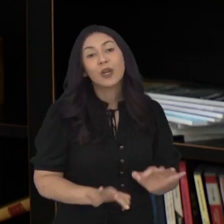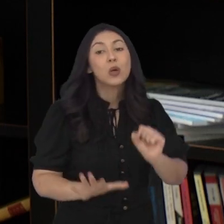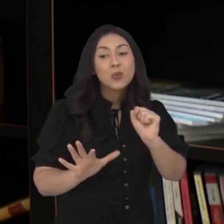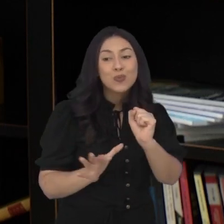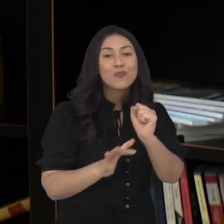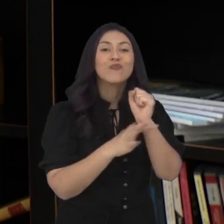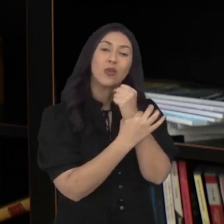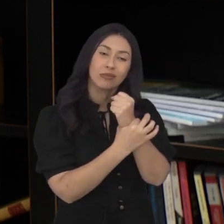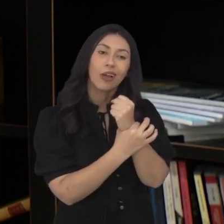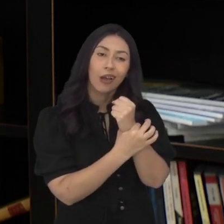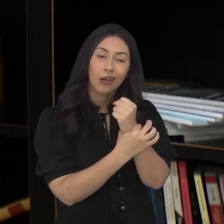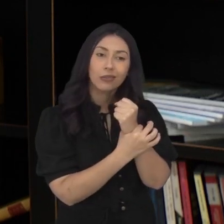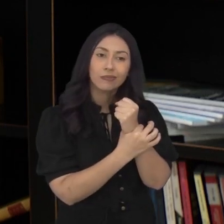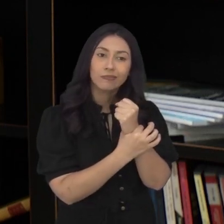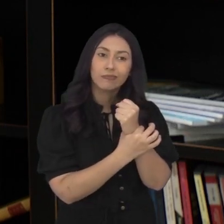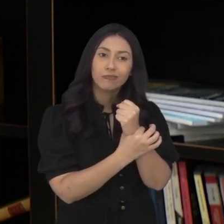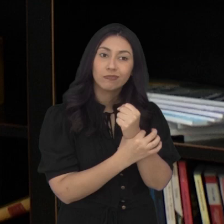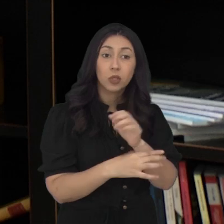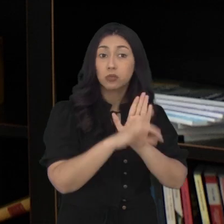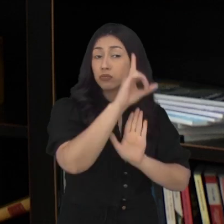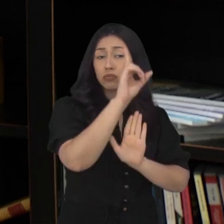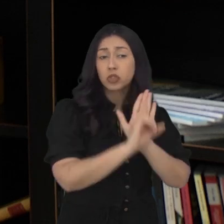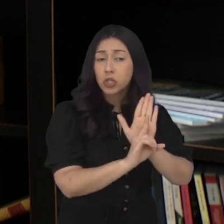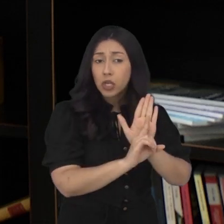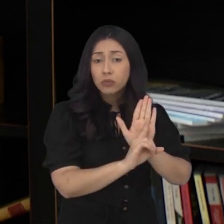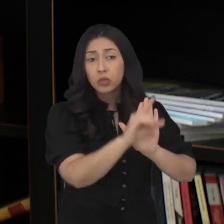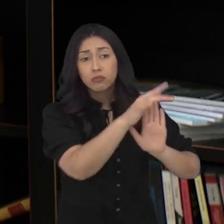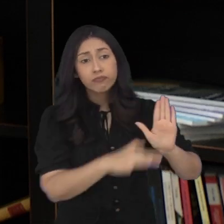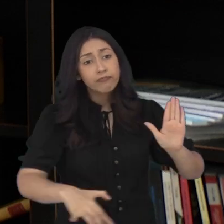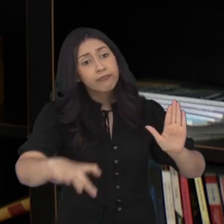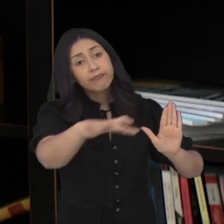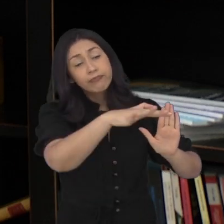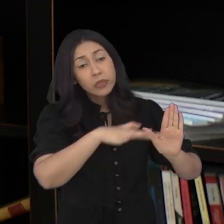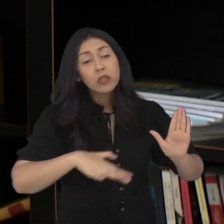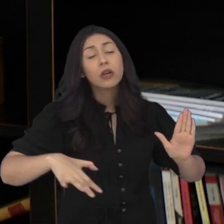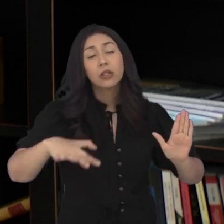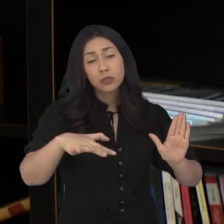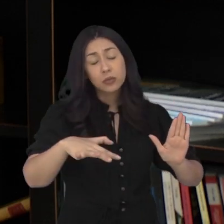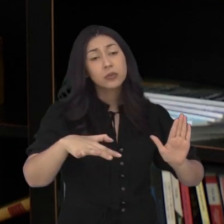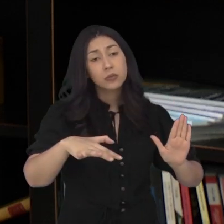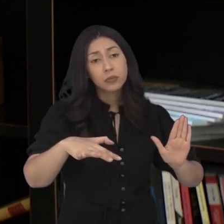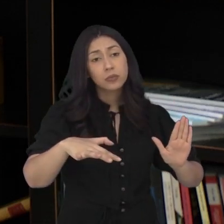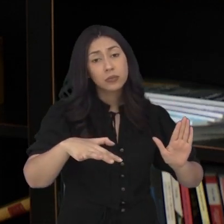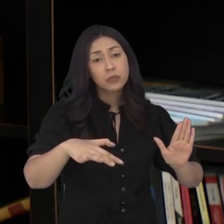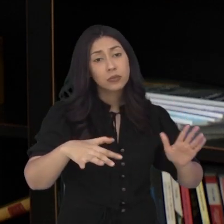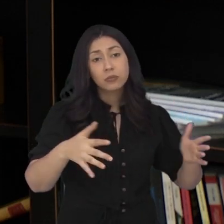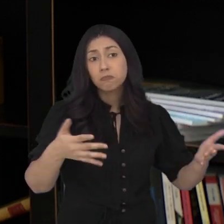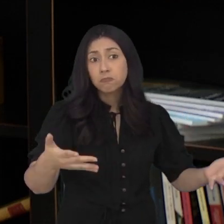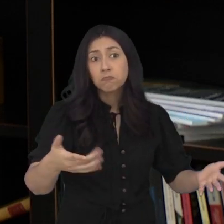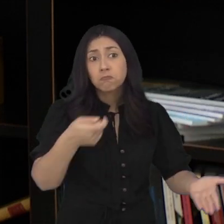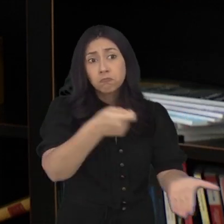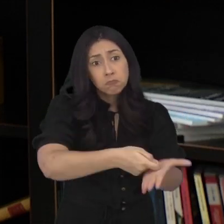preservar os ideais republicanos que são